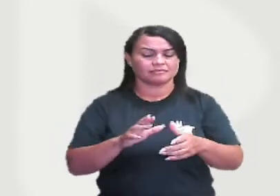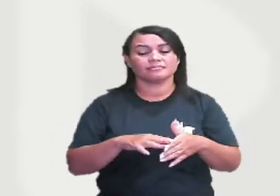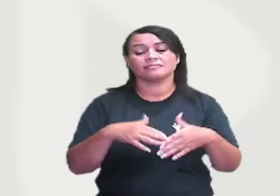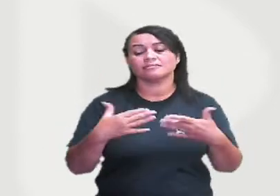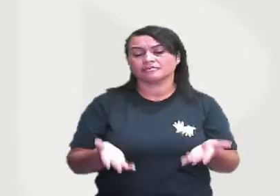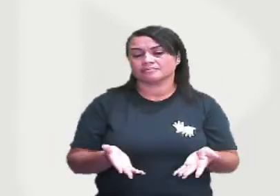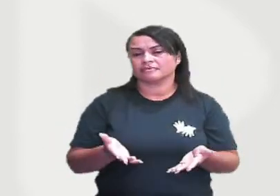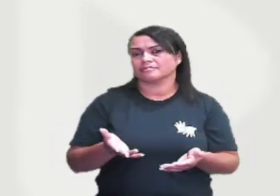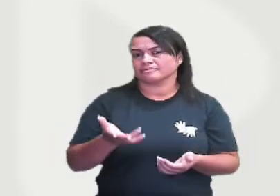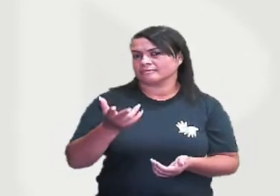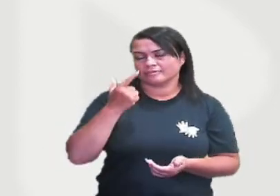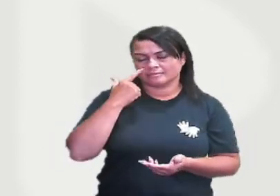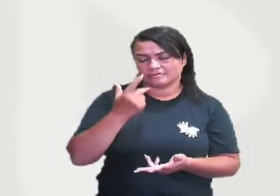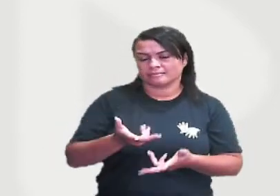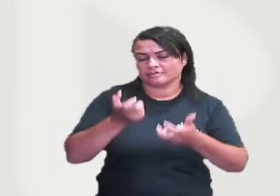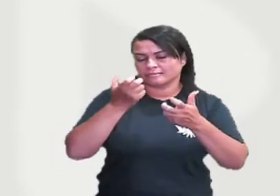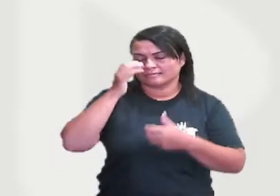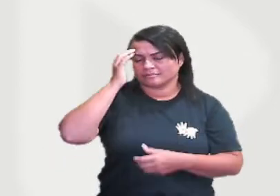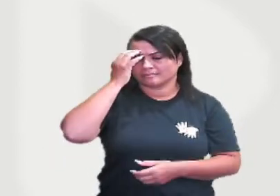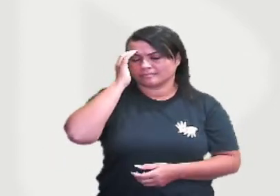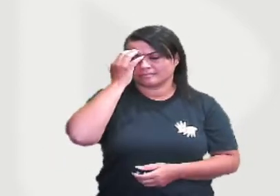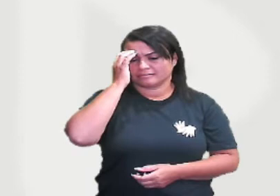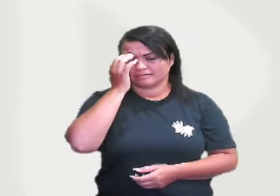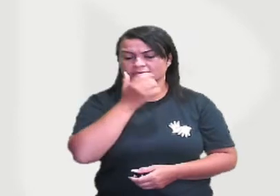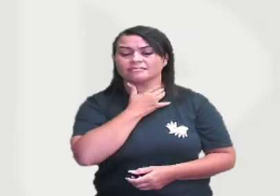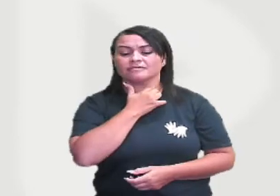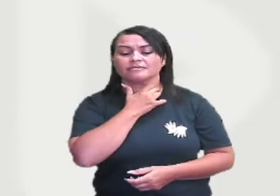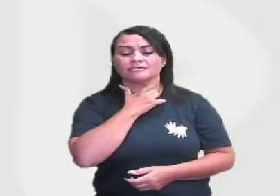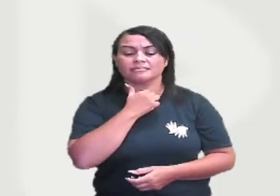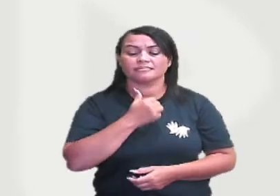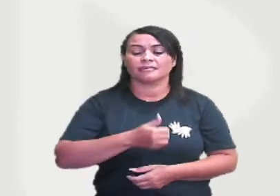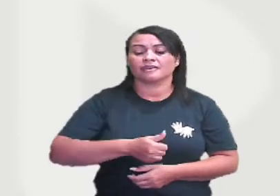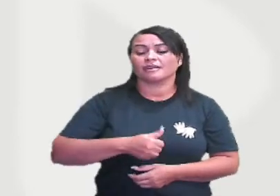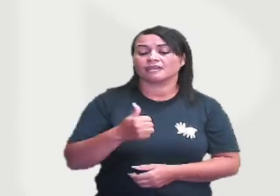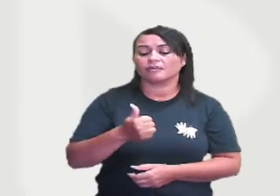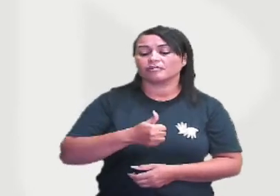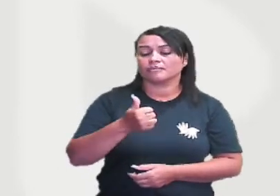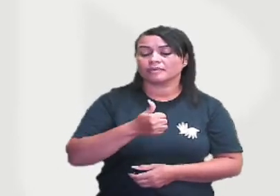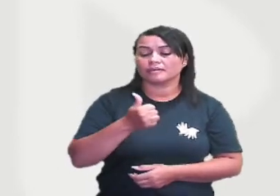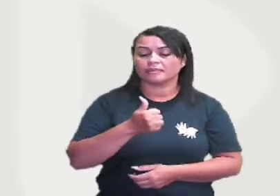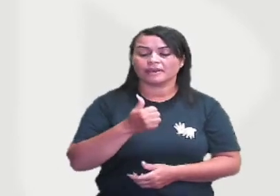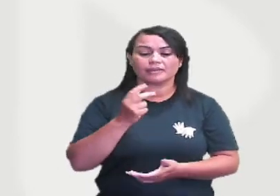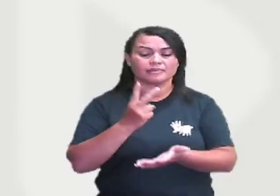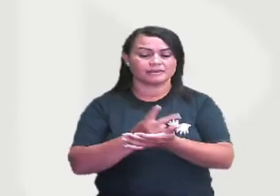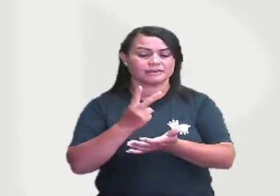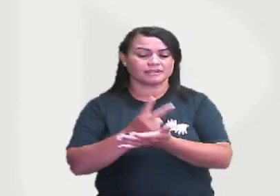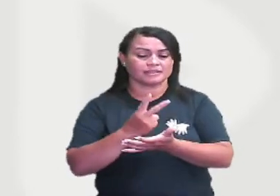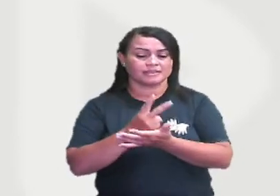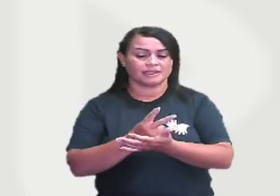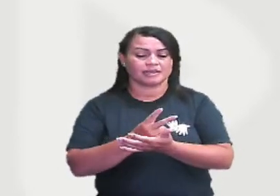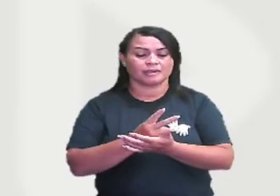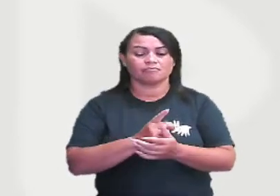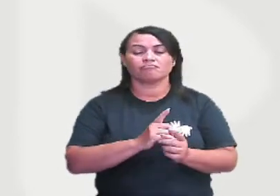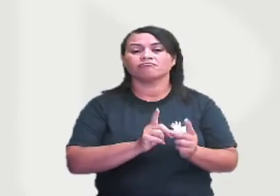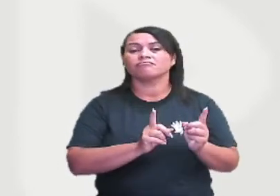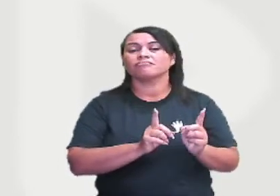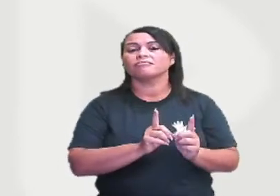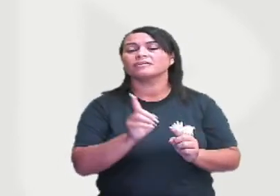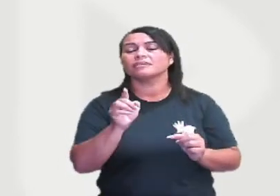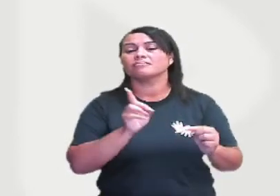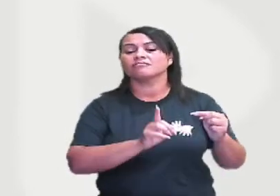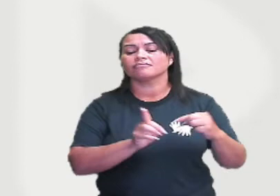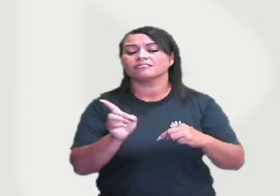mas é muito tranquila da gente conseguir entender, ó, que as setas aí indicadas por ciclos